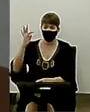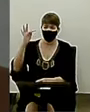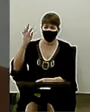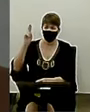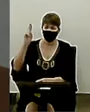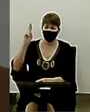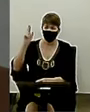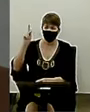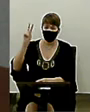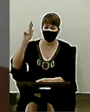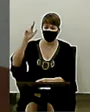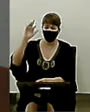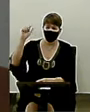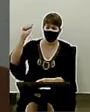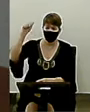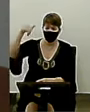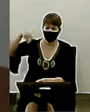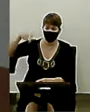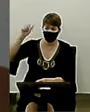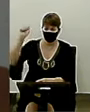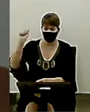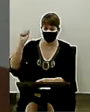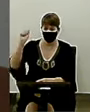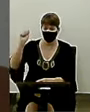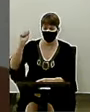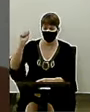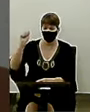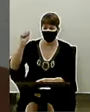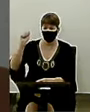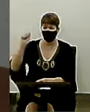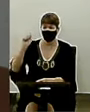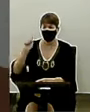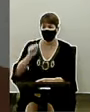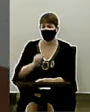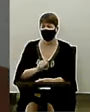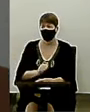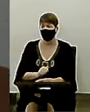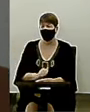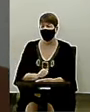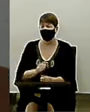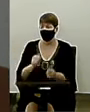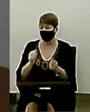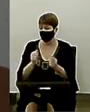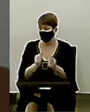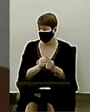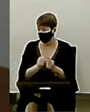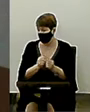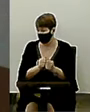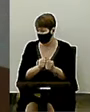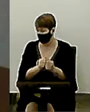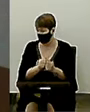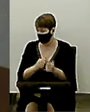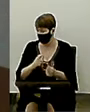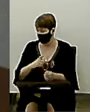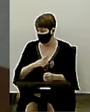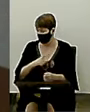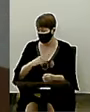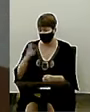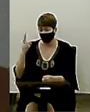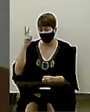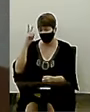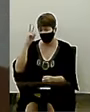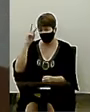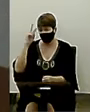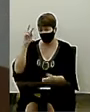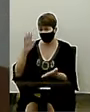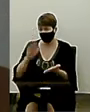o livro de atas da igreja Itapuranga foi roubado e toda a história da igreja foi junto. E eles não tinham nenhum histórico lá para poder